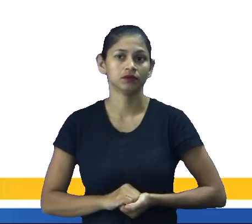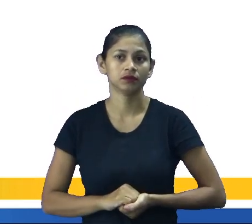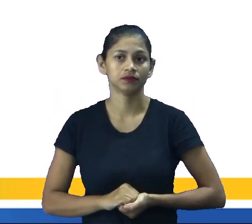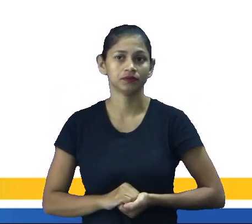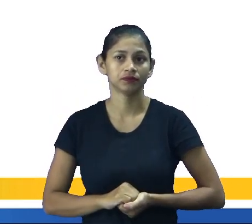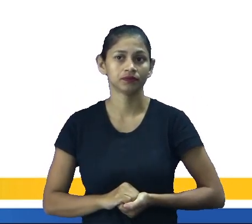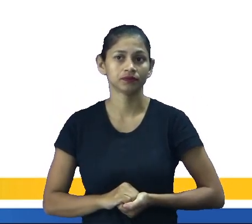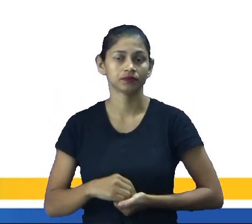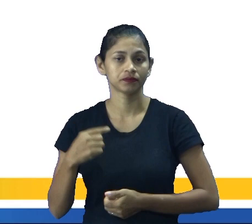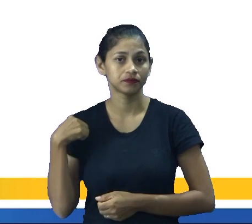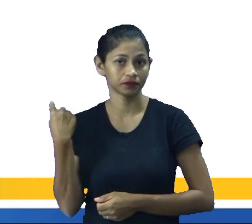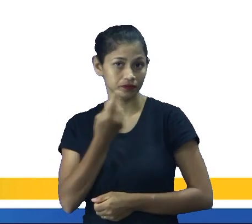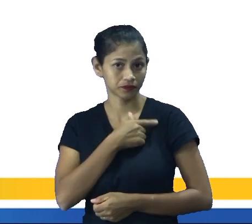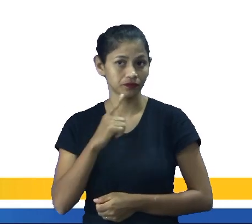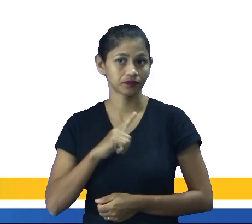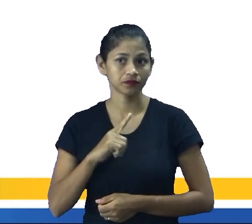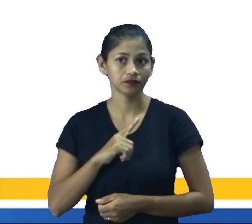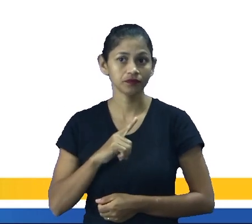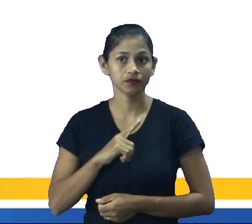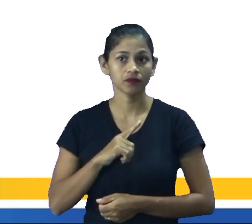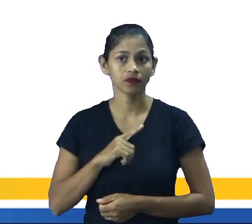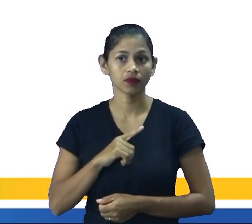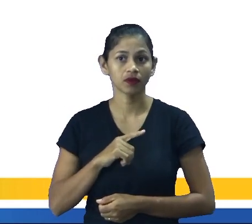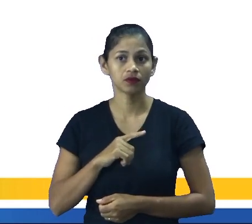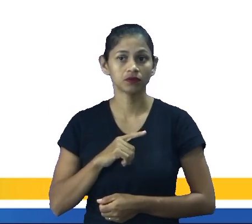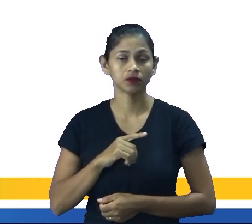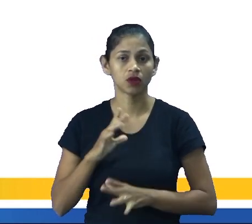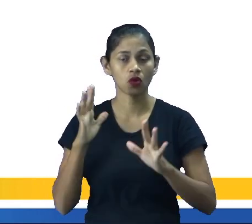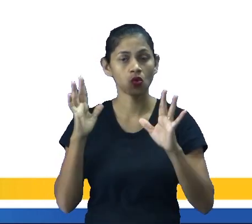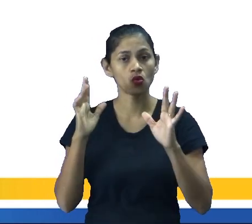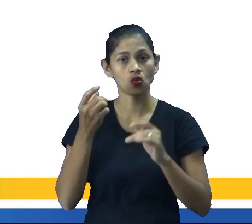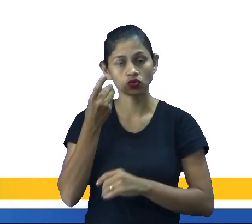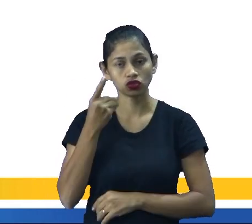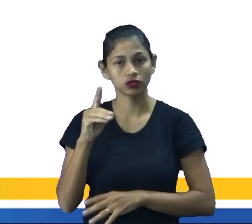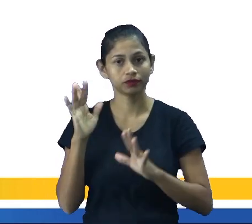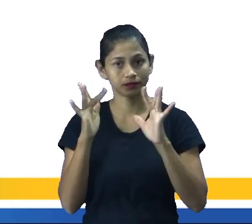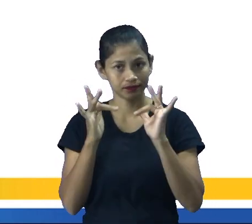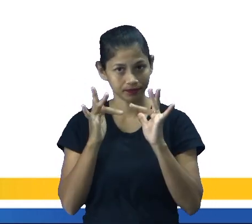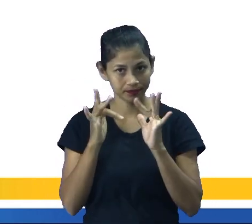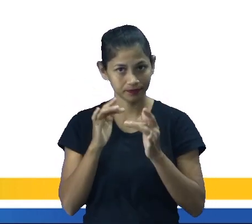Nós temos ali o primeiro, Valentine's Day, que é o dia dos namorados.